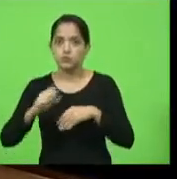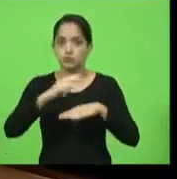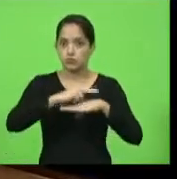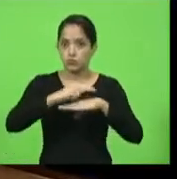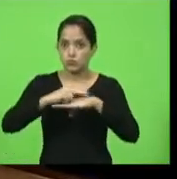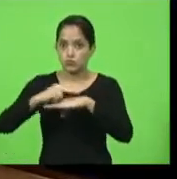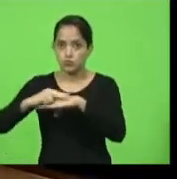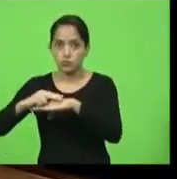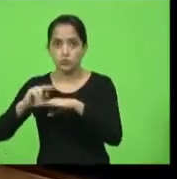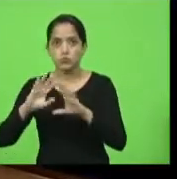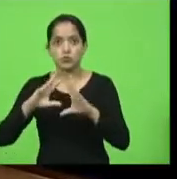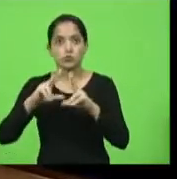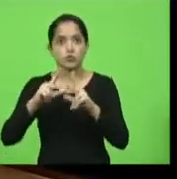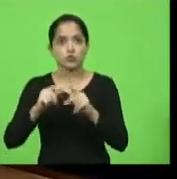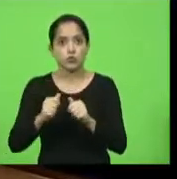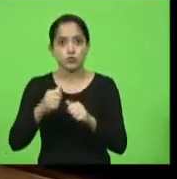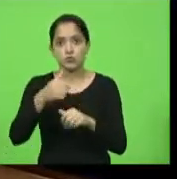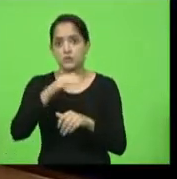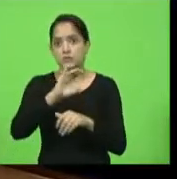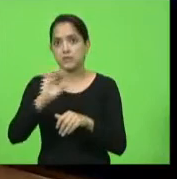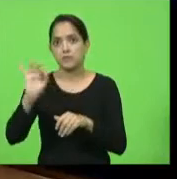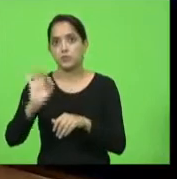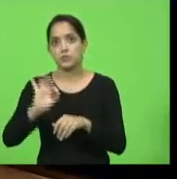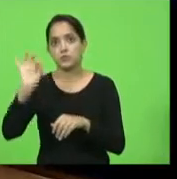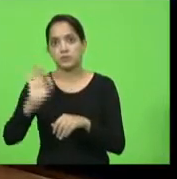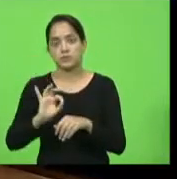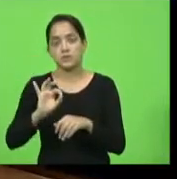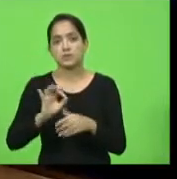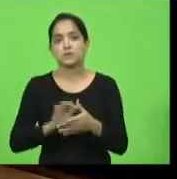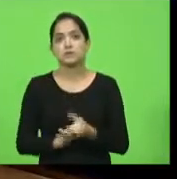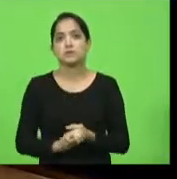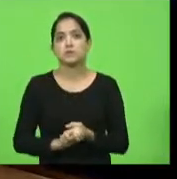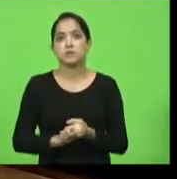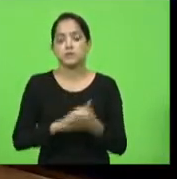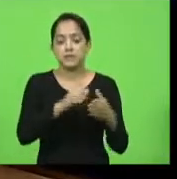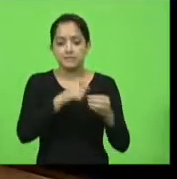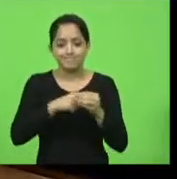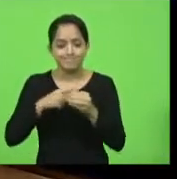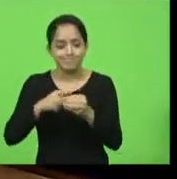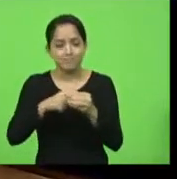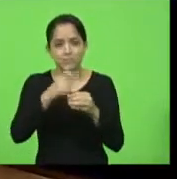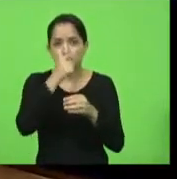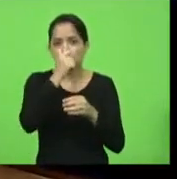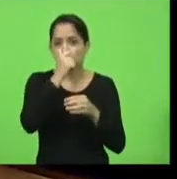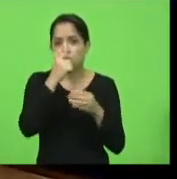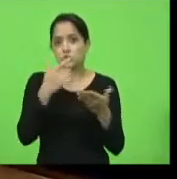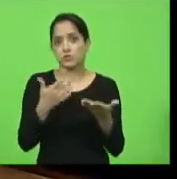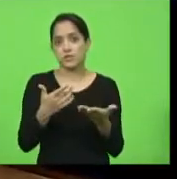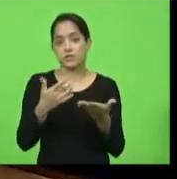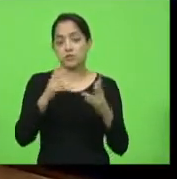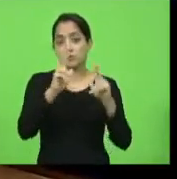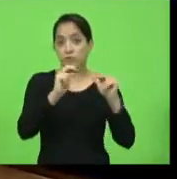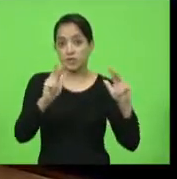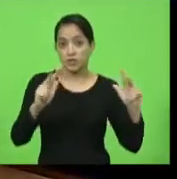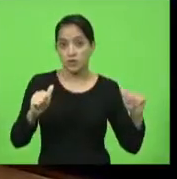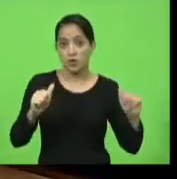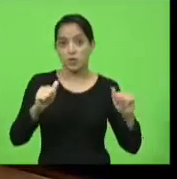estão ocupados nesse momento, Foz do Itajaí também não é diferente, a Grande Florianópolis,